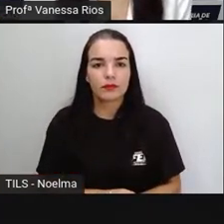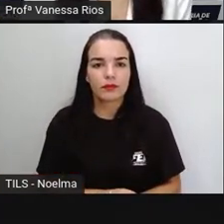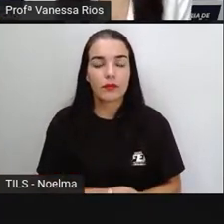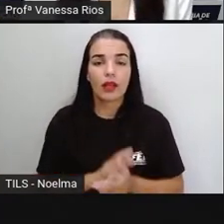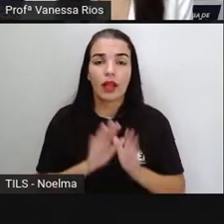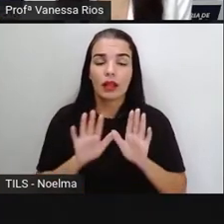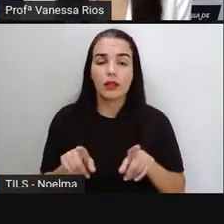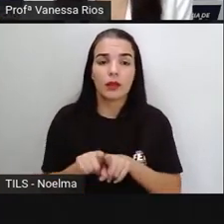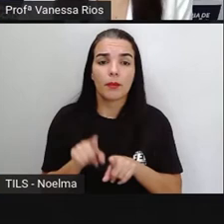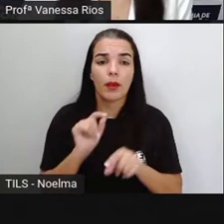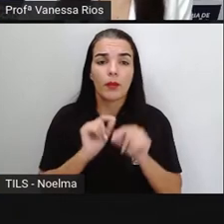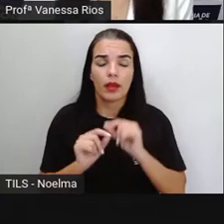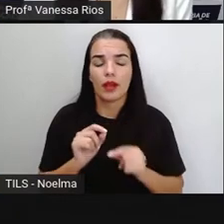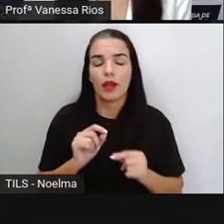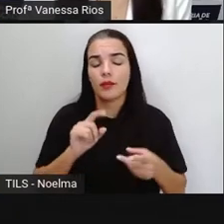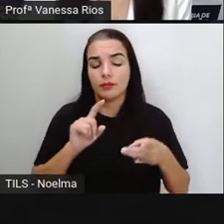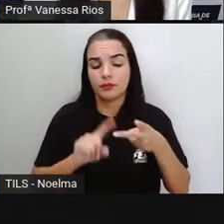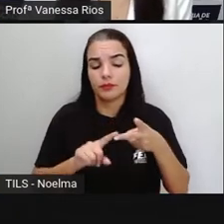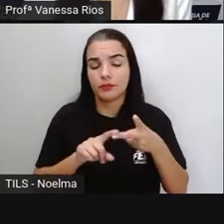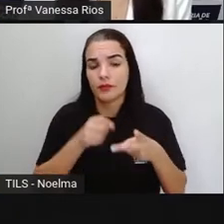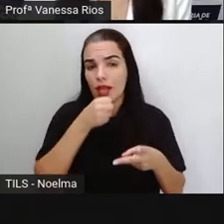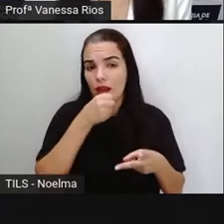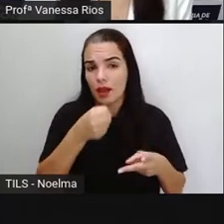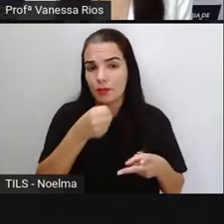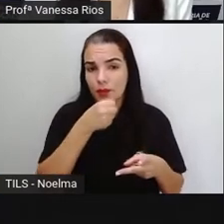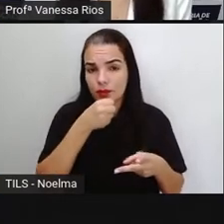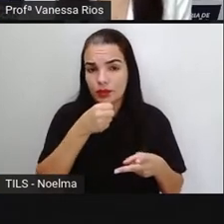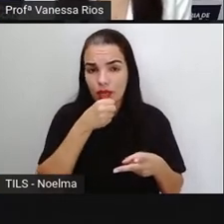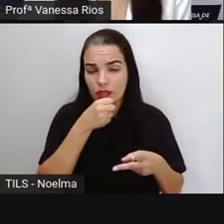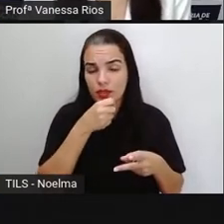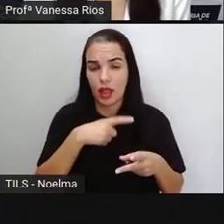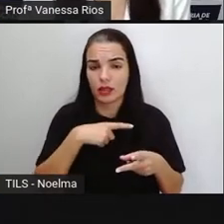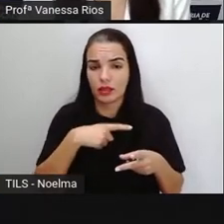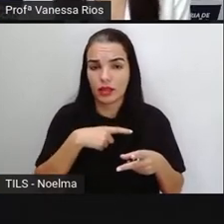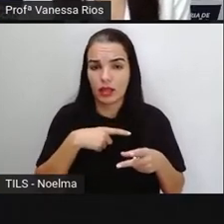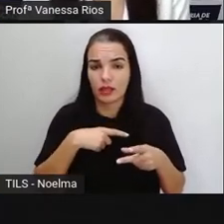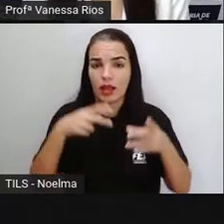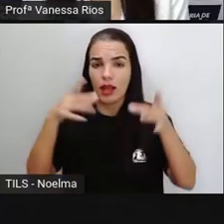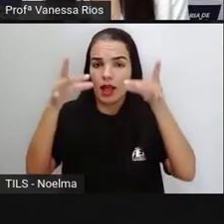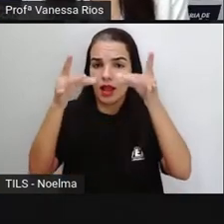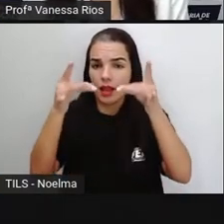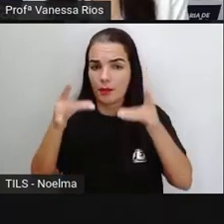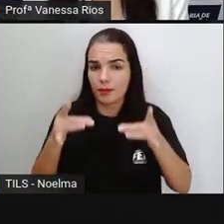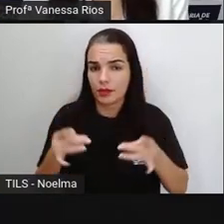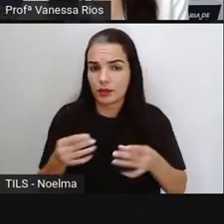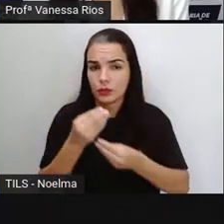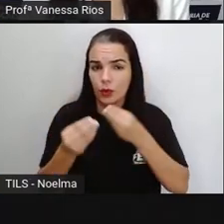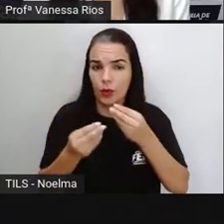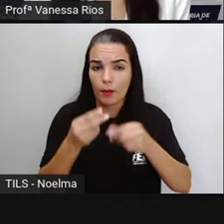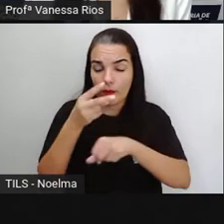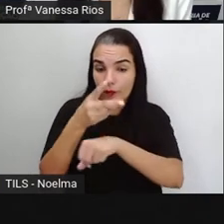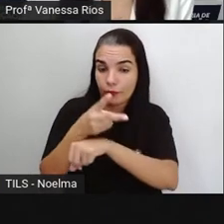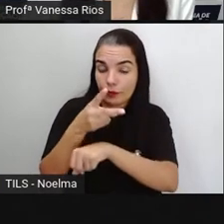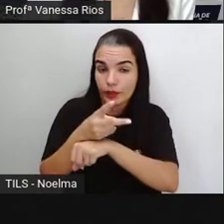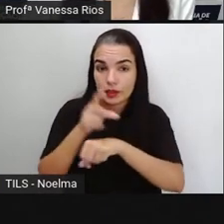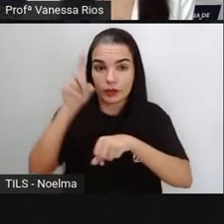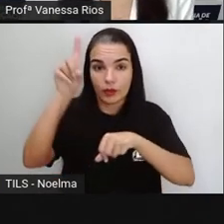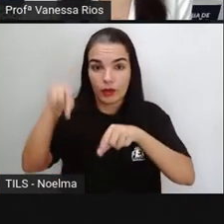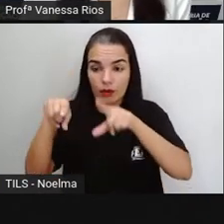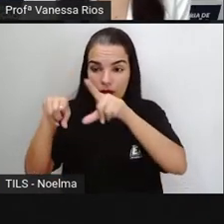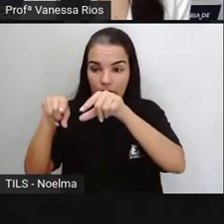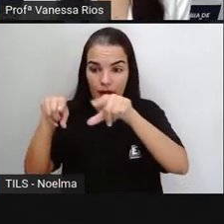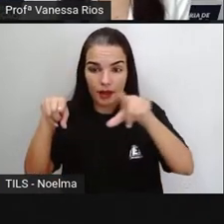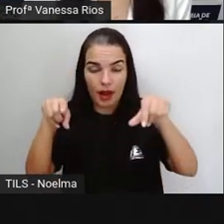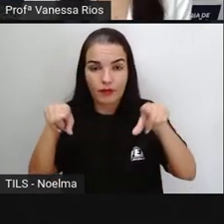Na reportagem, aparecem elementos como vídeo, gráficos e entrevistas. Para que servem esses